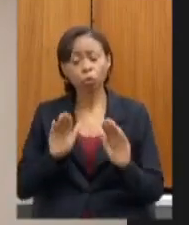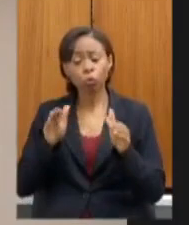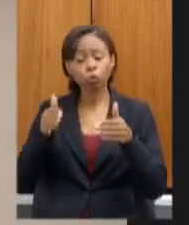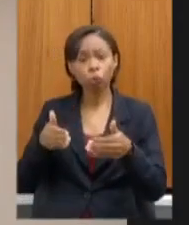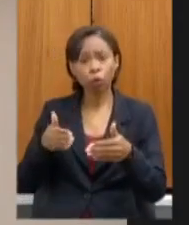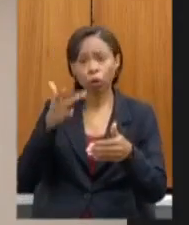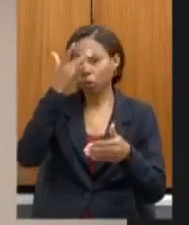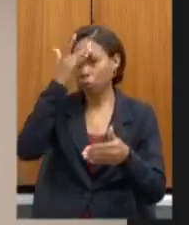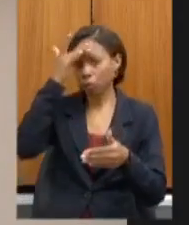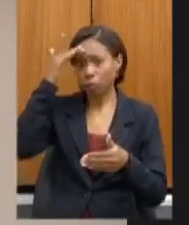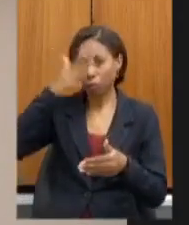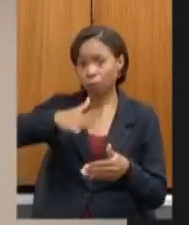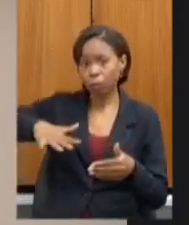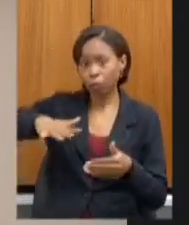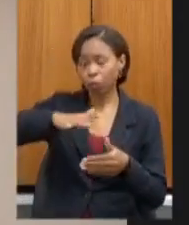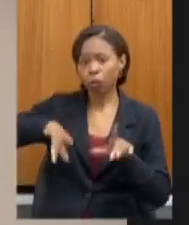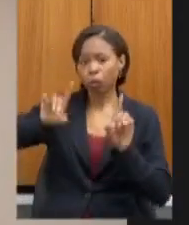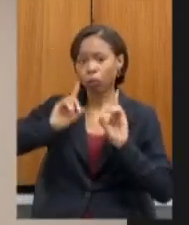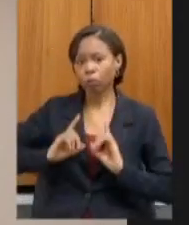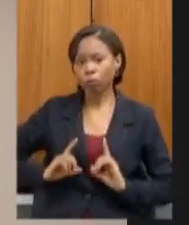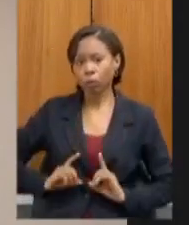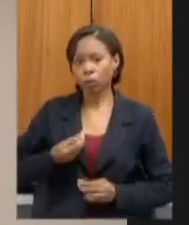aspecto das pessoas com deficiência